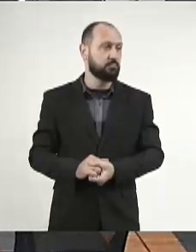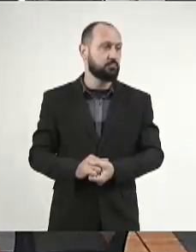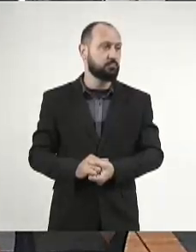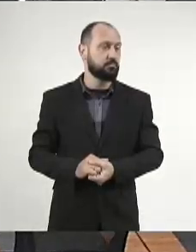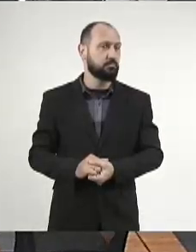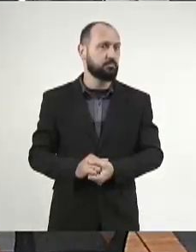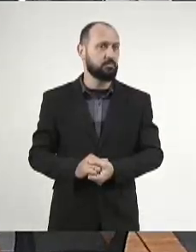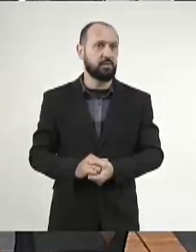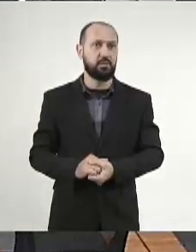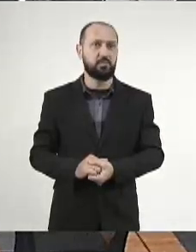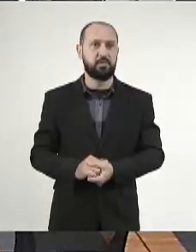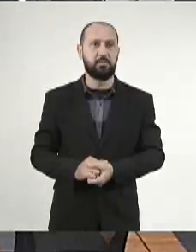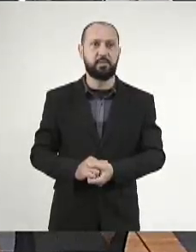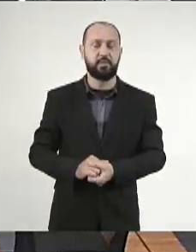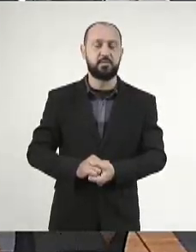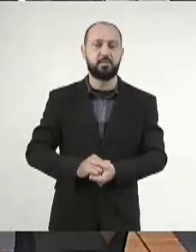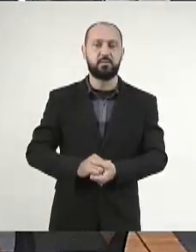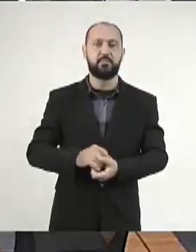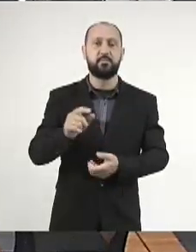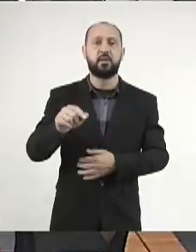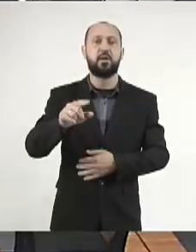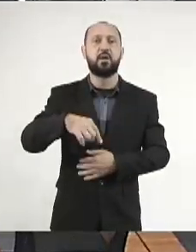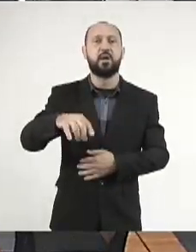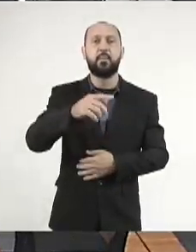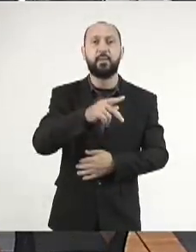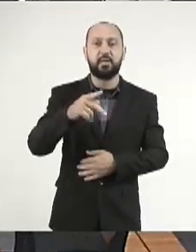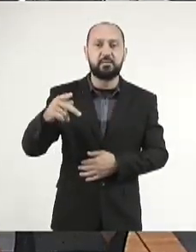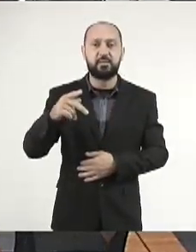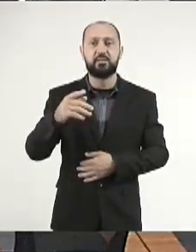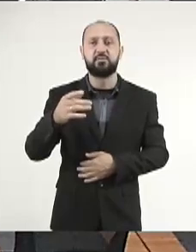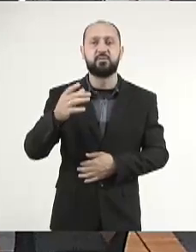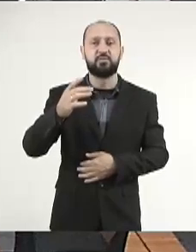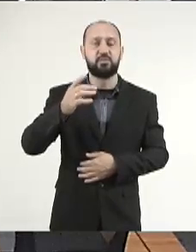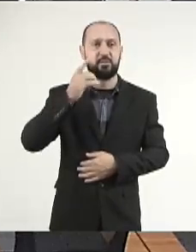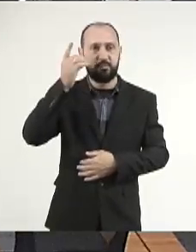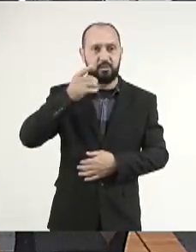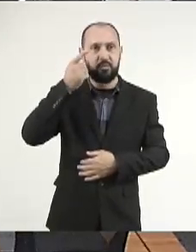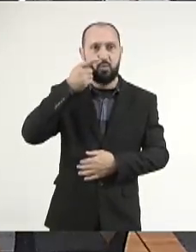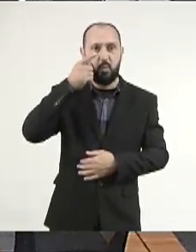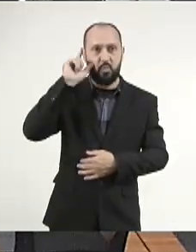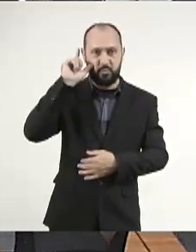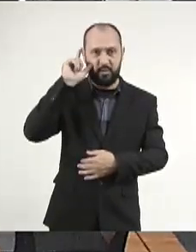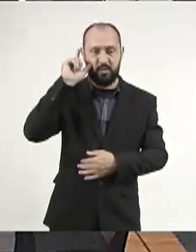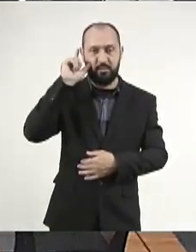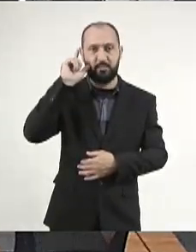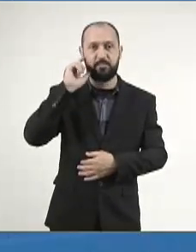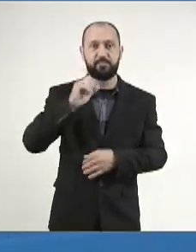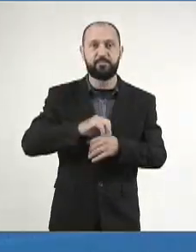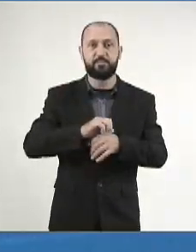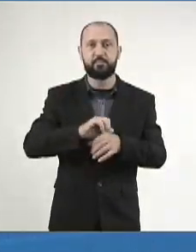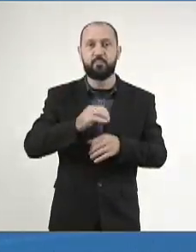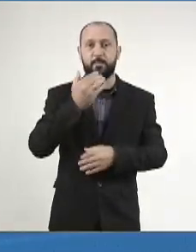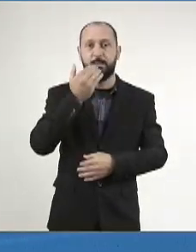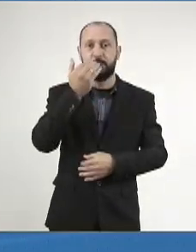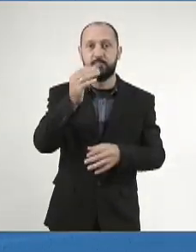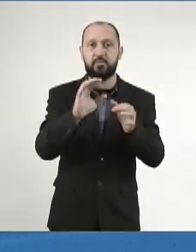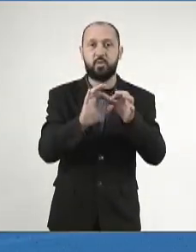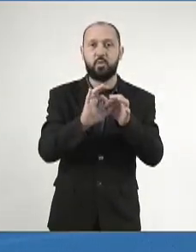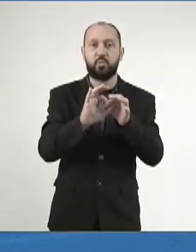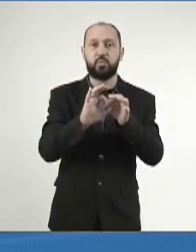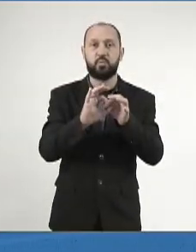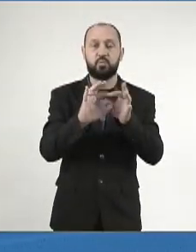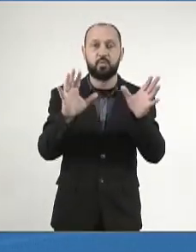Senhor Presidente, senhores deputados, ontem eu pedi autorização